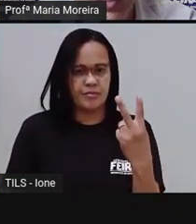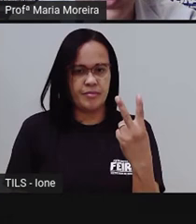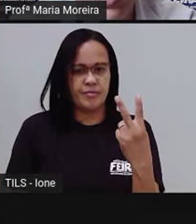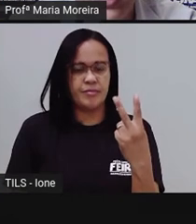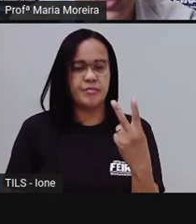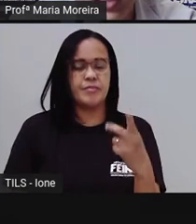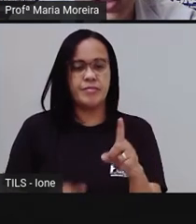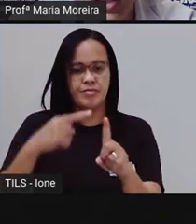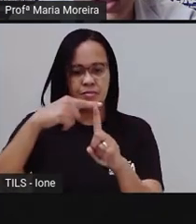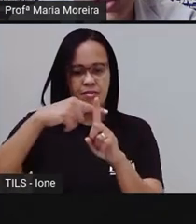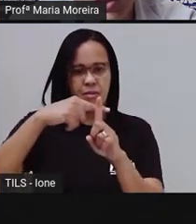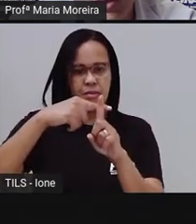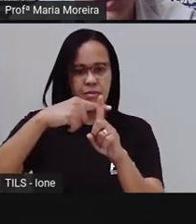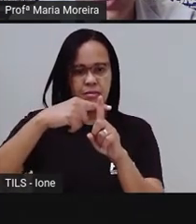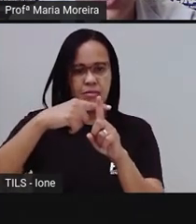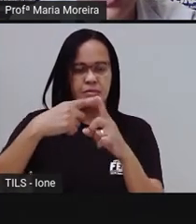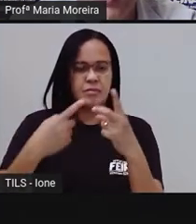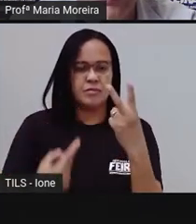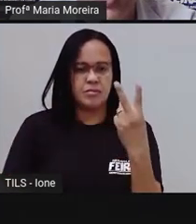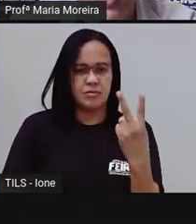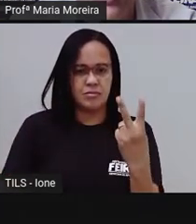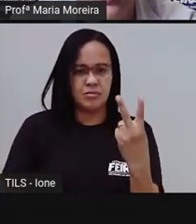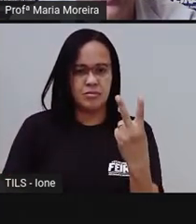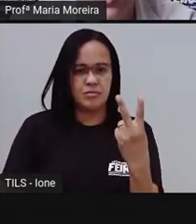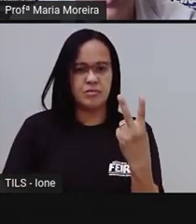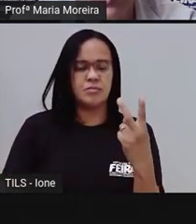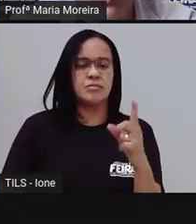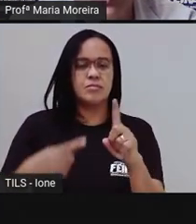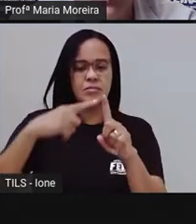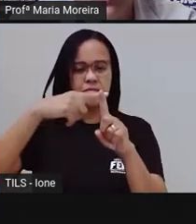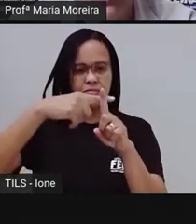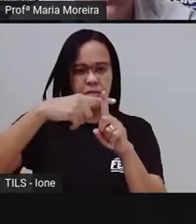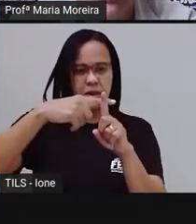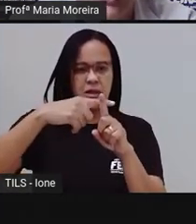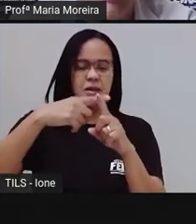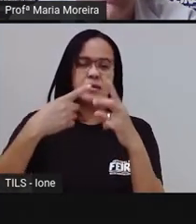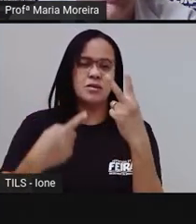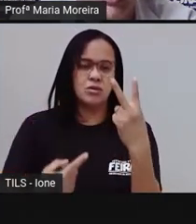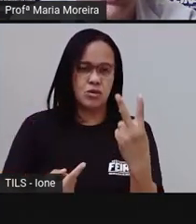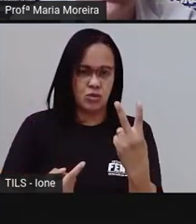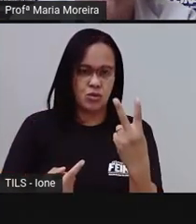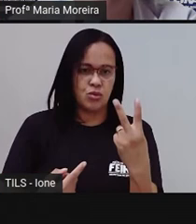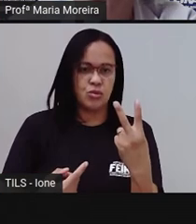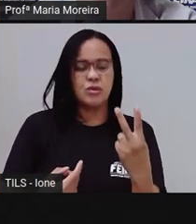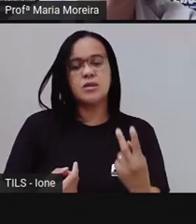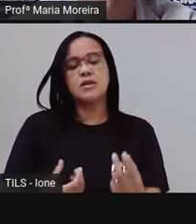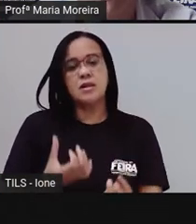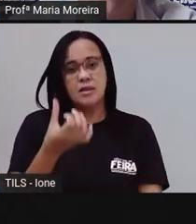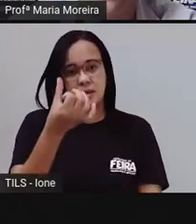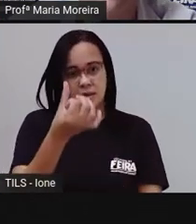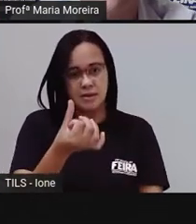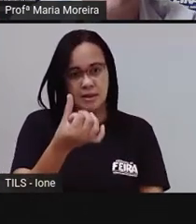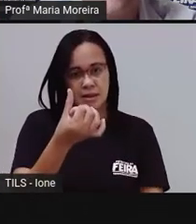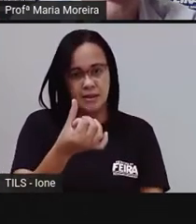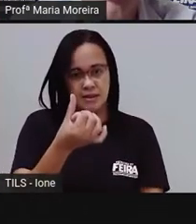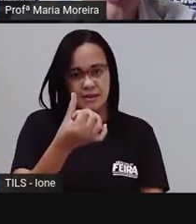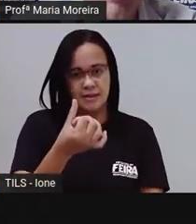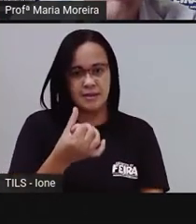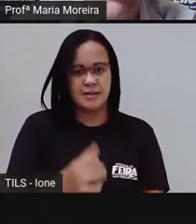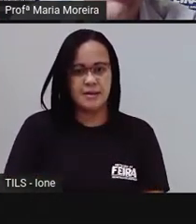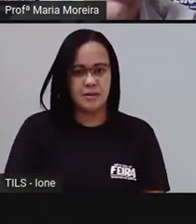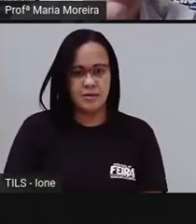Dois mais dois mais dois, que é igual a seis. Então, vamos lá. Continuar completando.